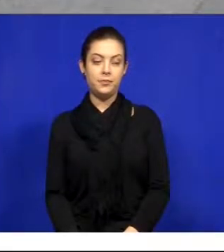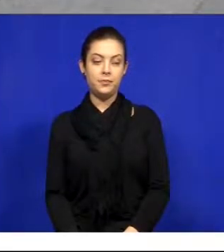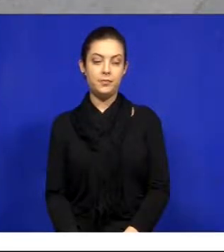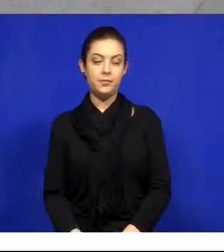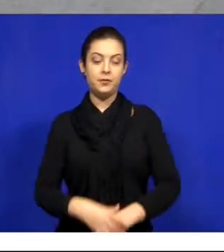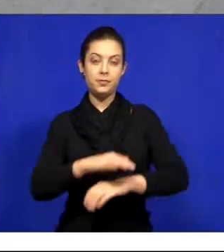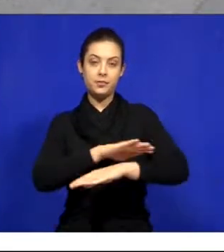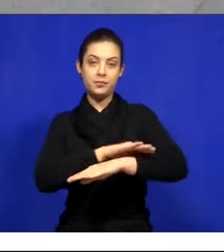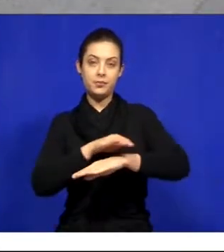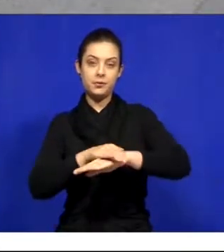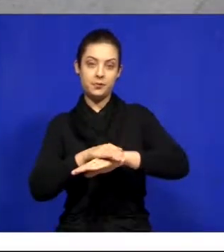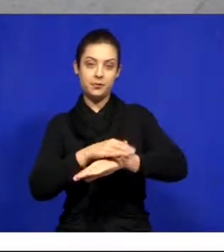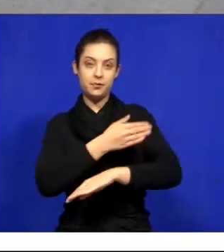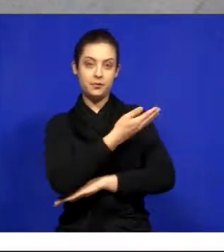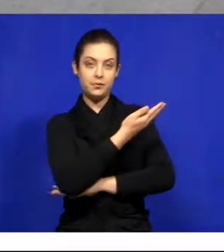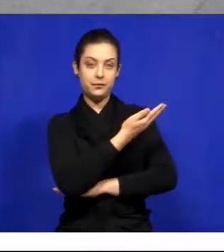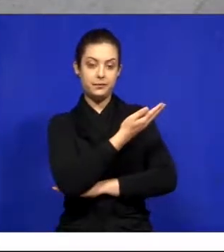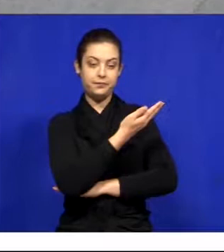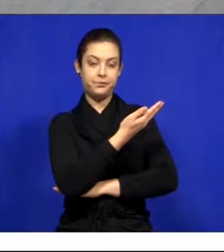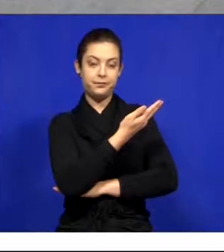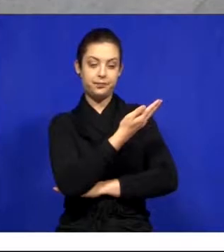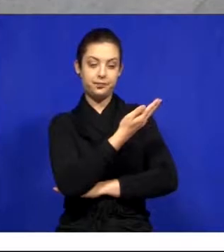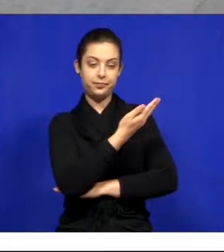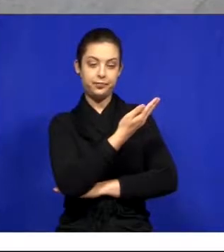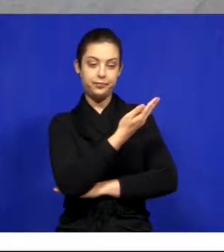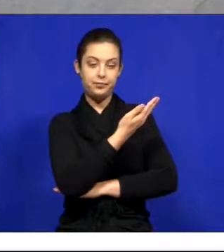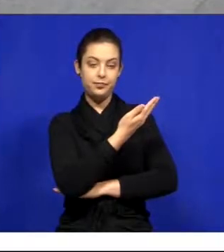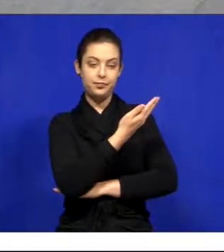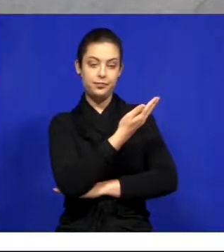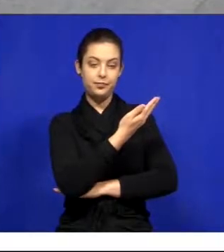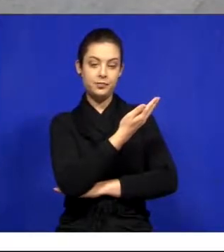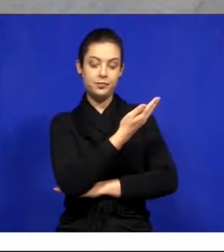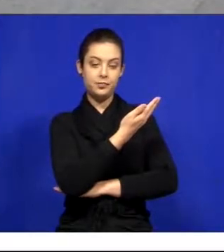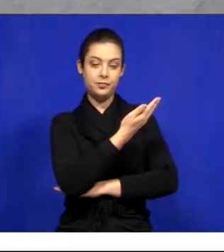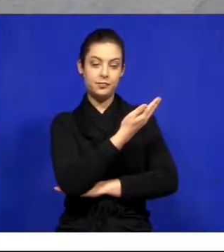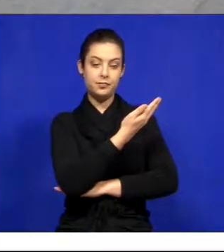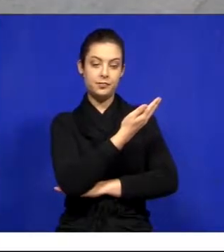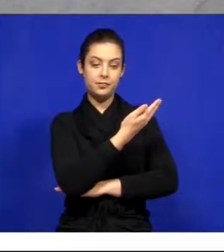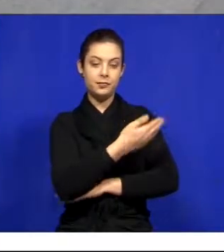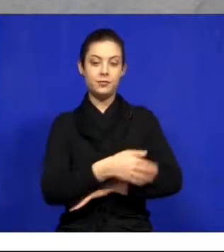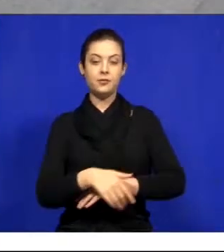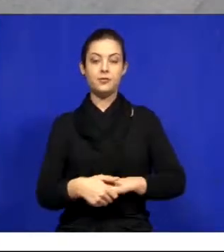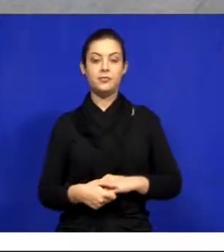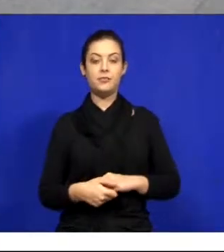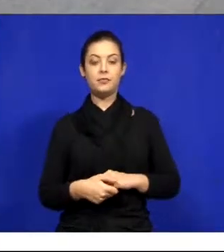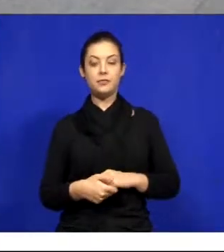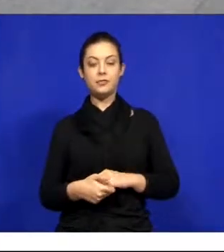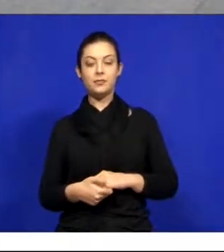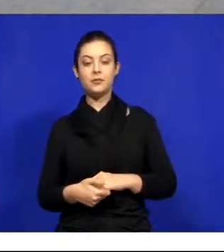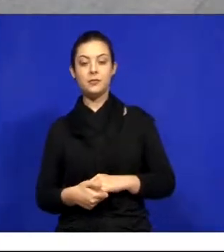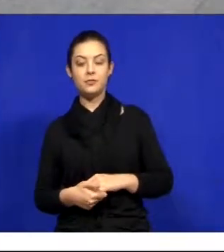Lombada, feita no bairro Jardim Nova Amanhecer.